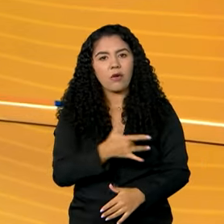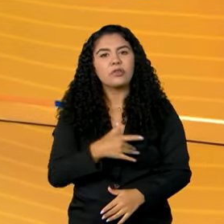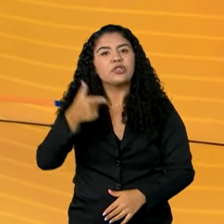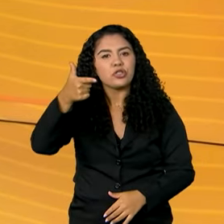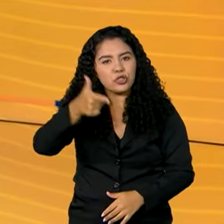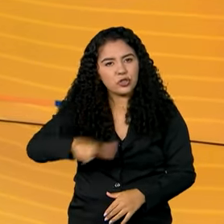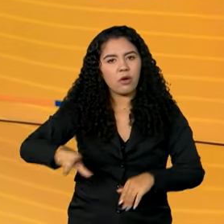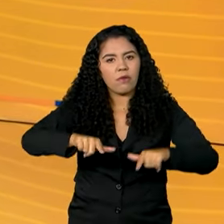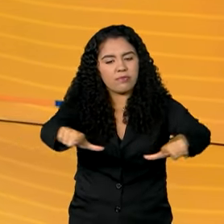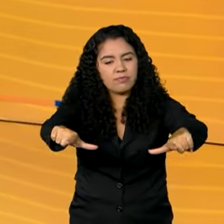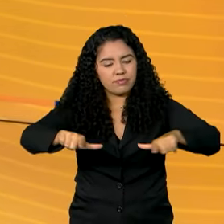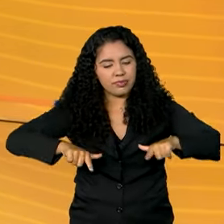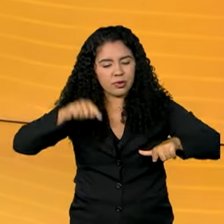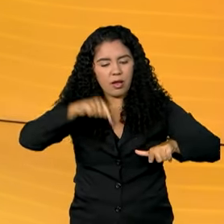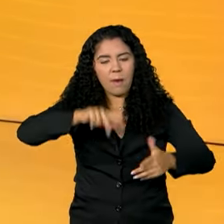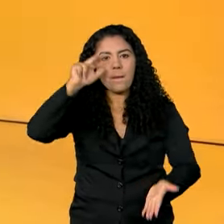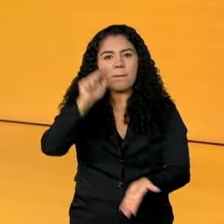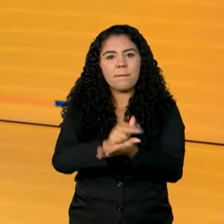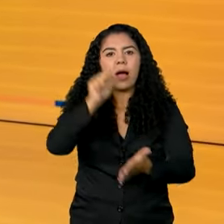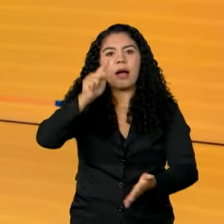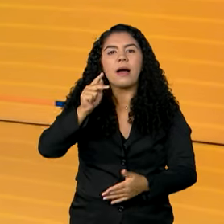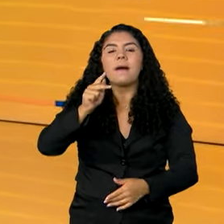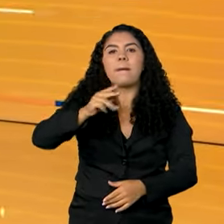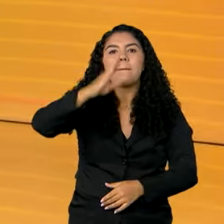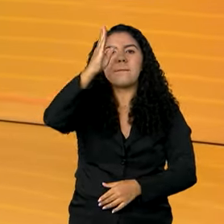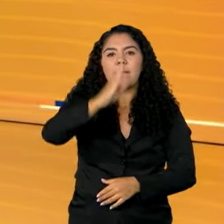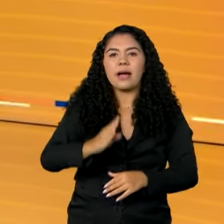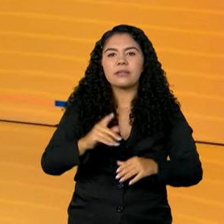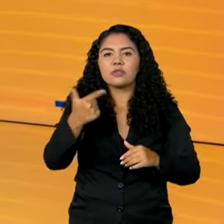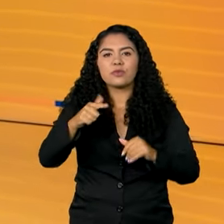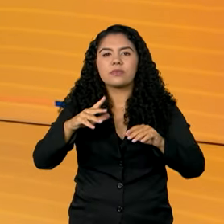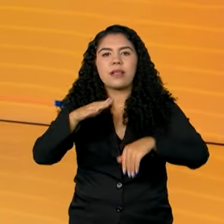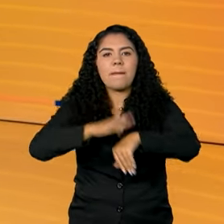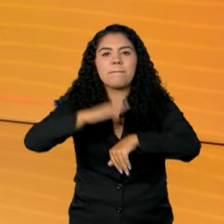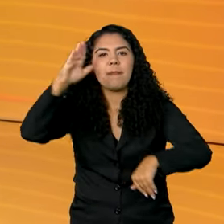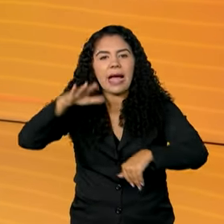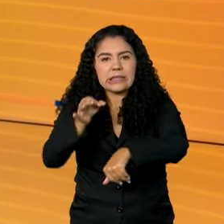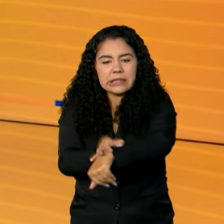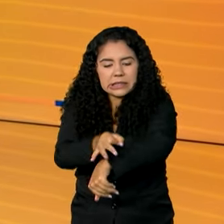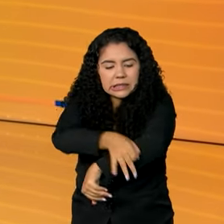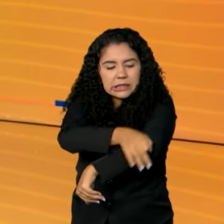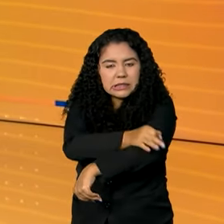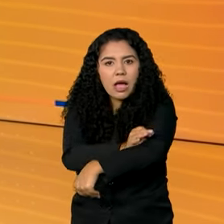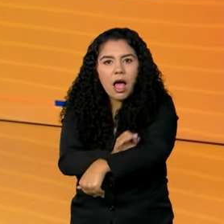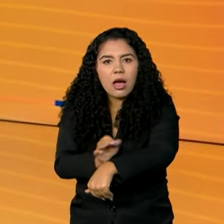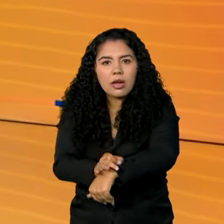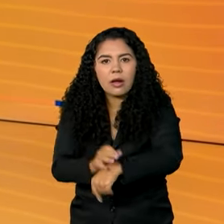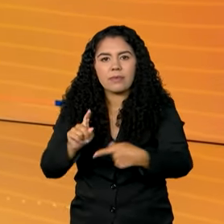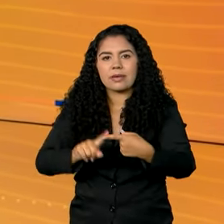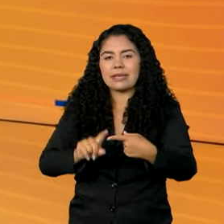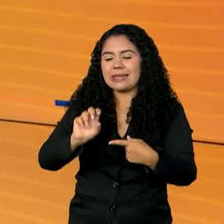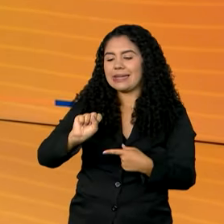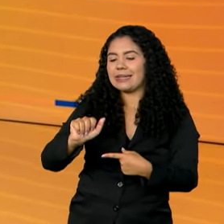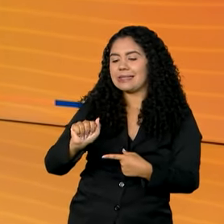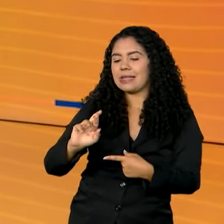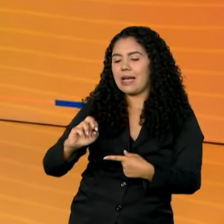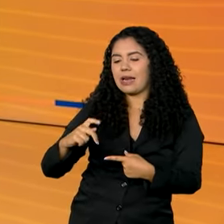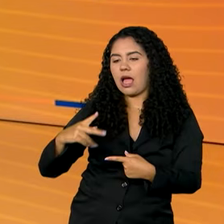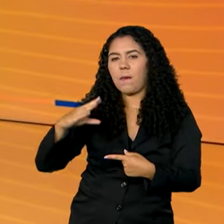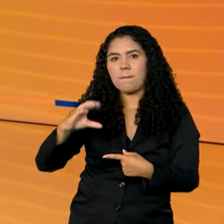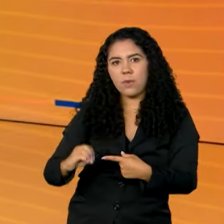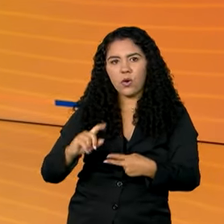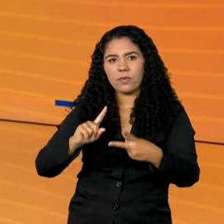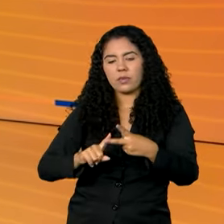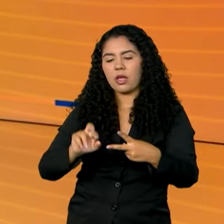a certificação de país livre do sarampo, rubéola e síndrome da rubéola congênita. O anúncio